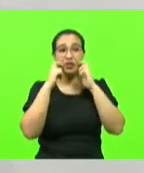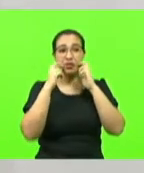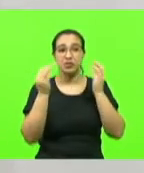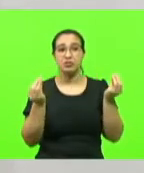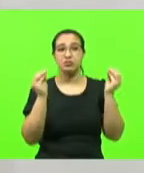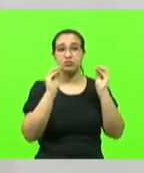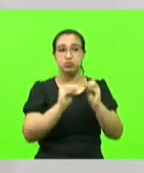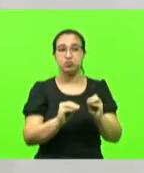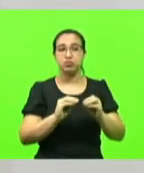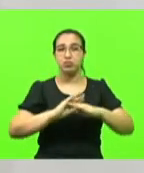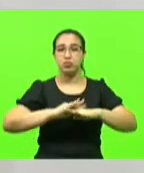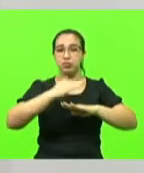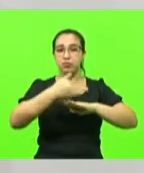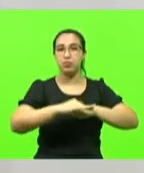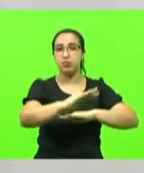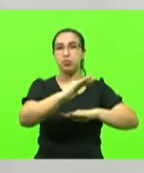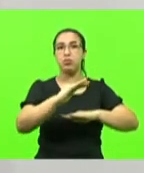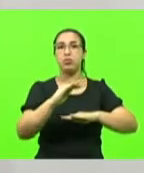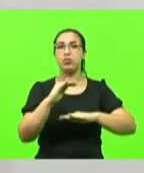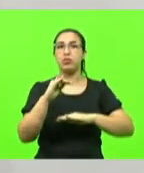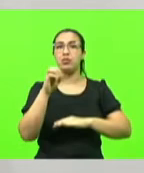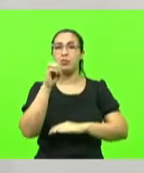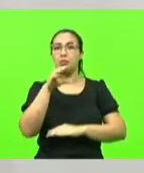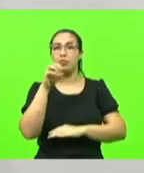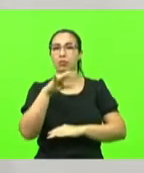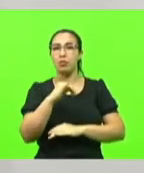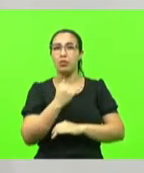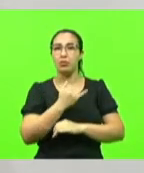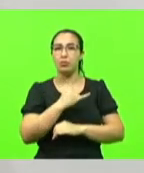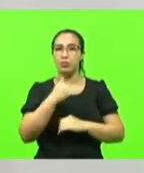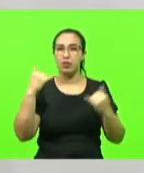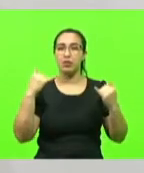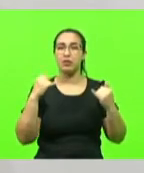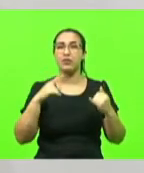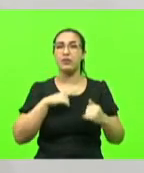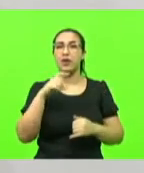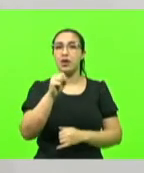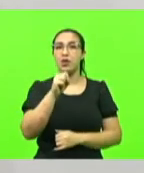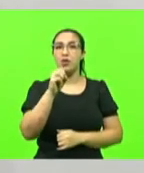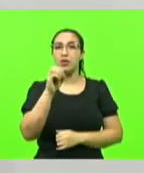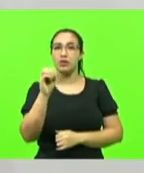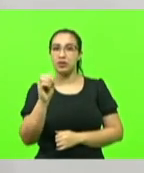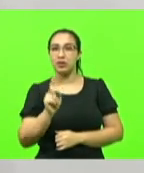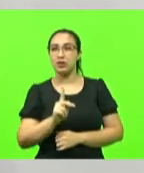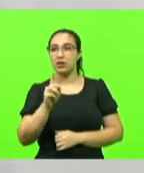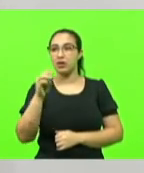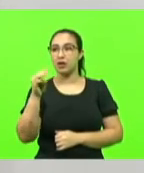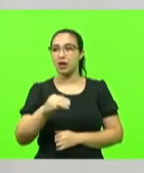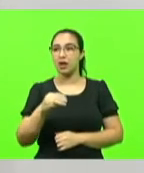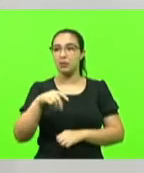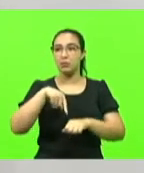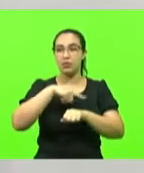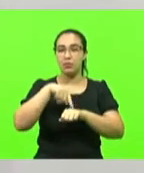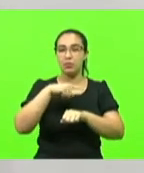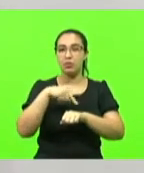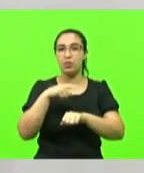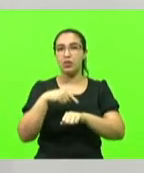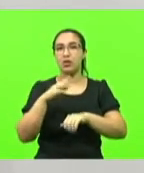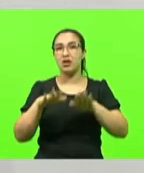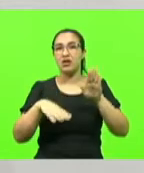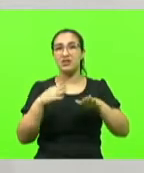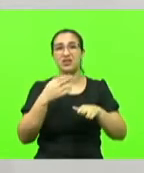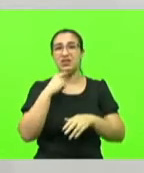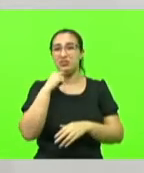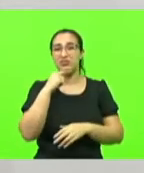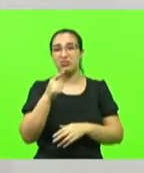lombada eletrônica colocando a velocidade máxima de 80 km por hora quando os veículos mal conseguem chegar nos 40 pelo estado